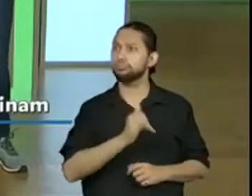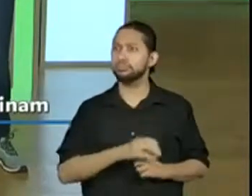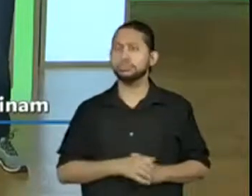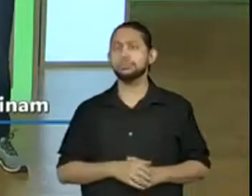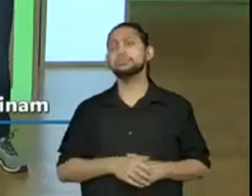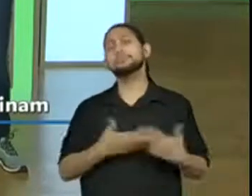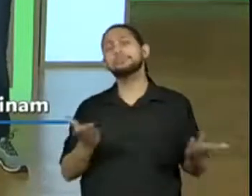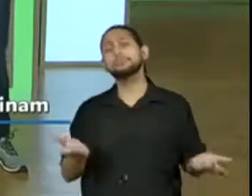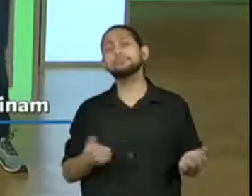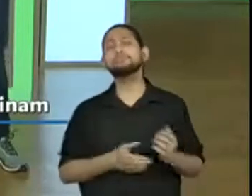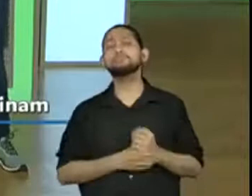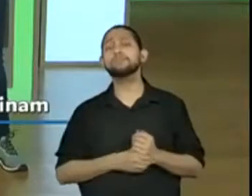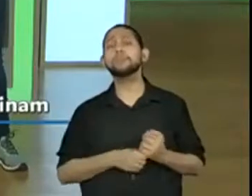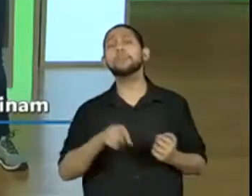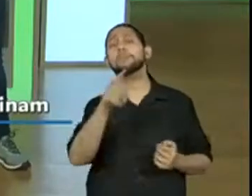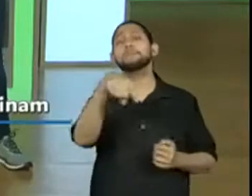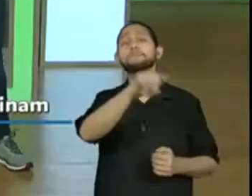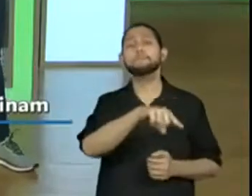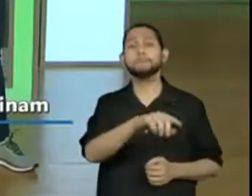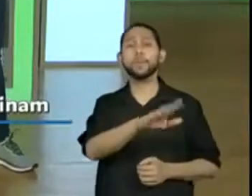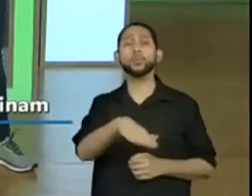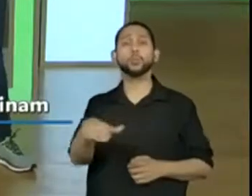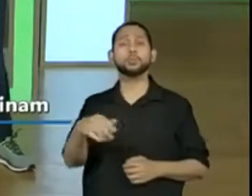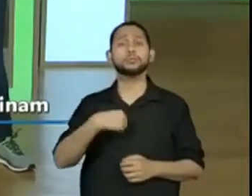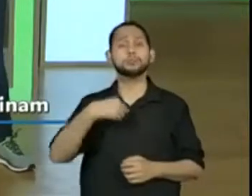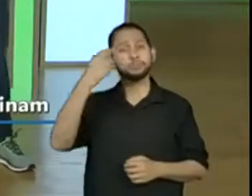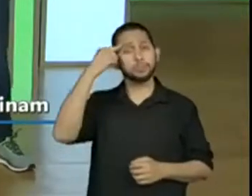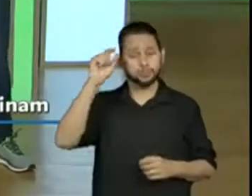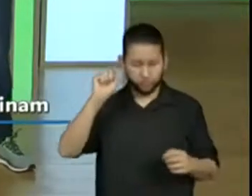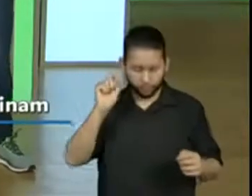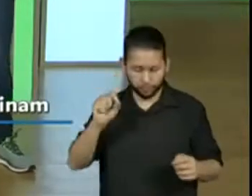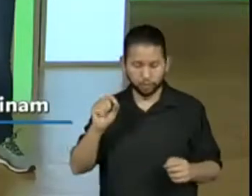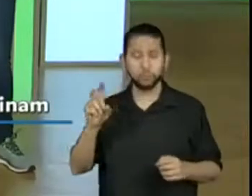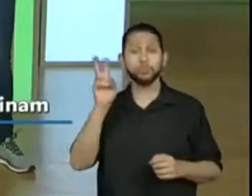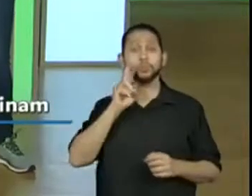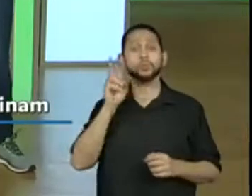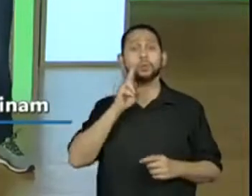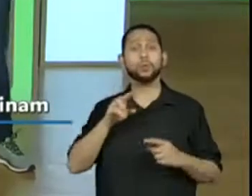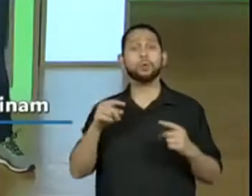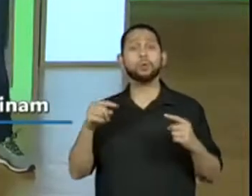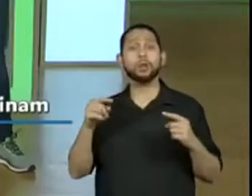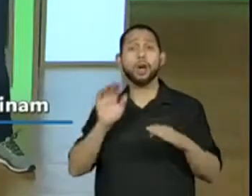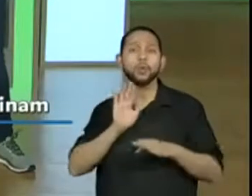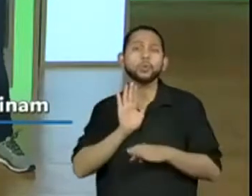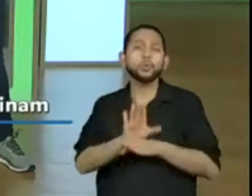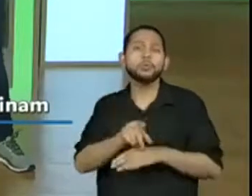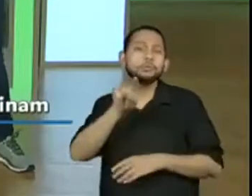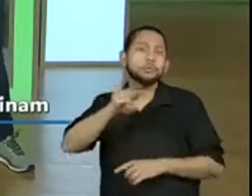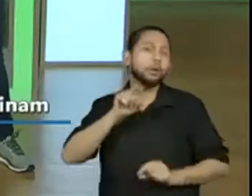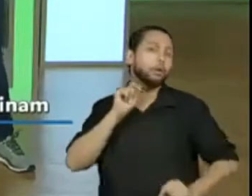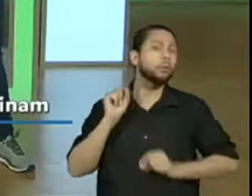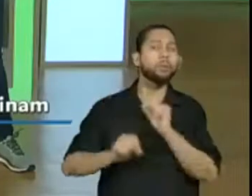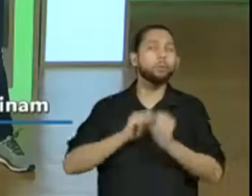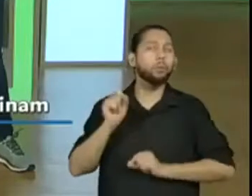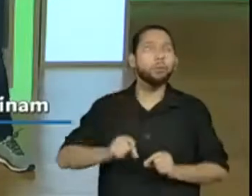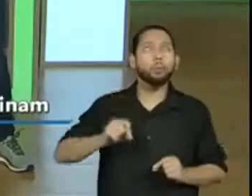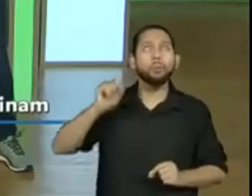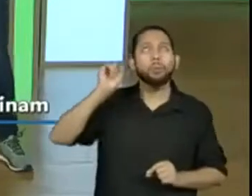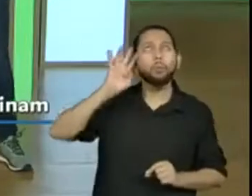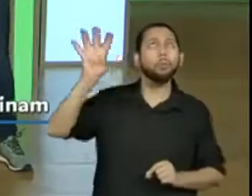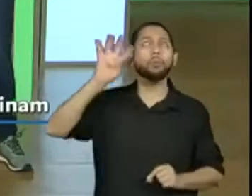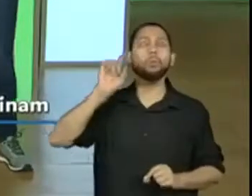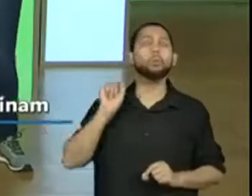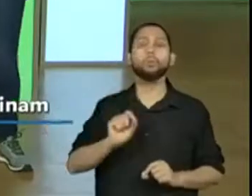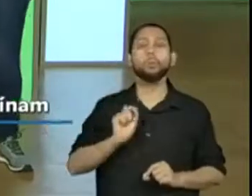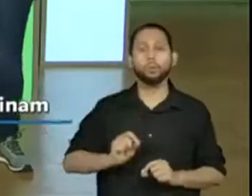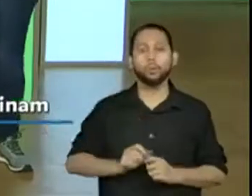também? Aonde as histórias podem nos levar? O eles acham, professores? Vão colocando aí para a gente saber também. Muito